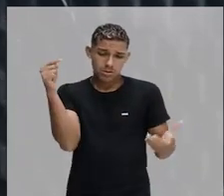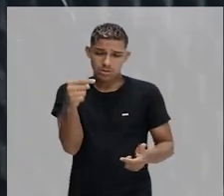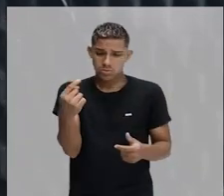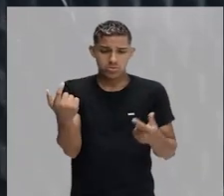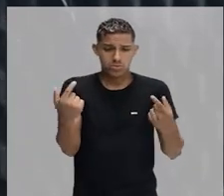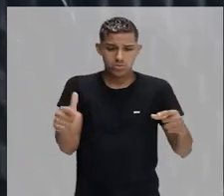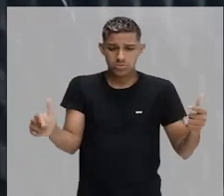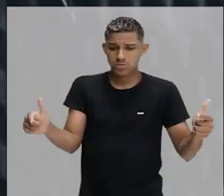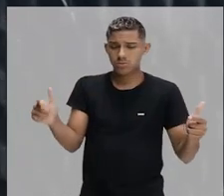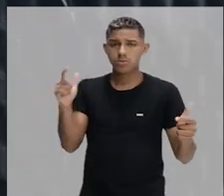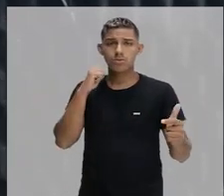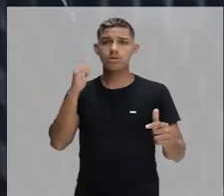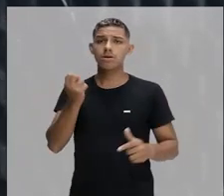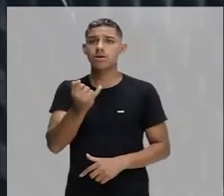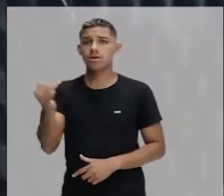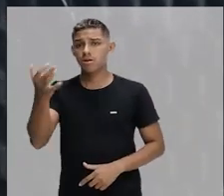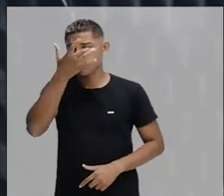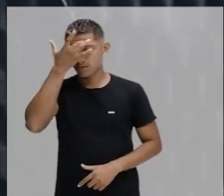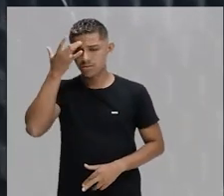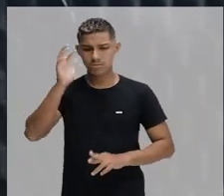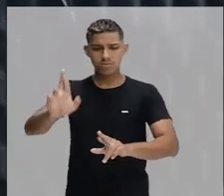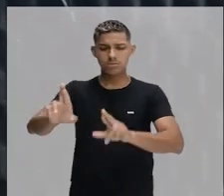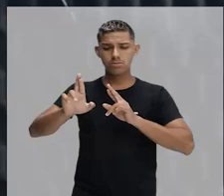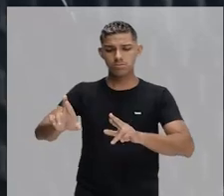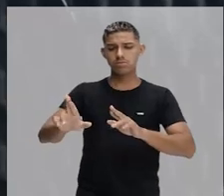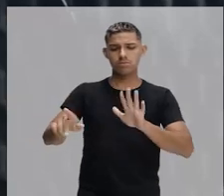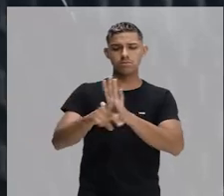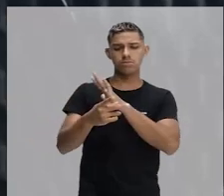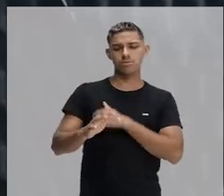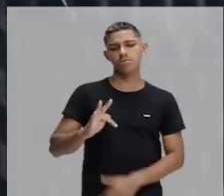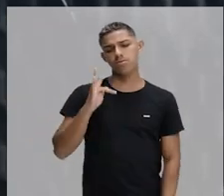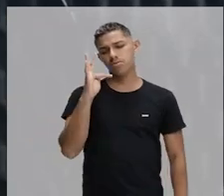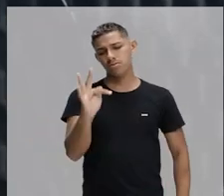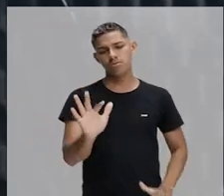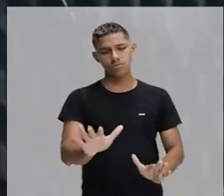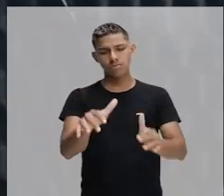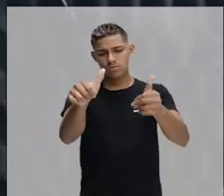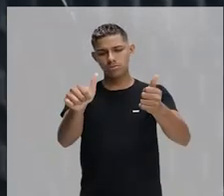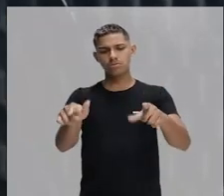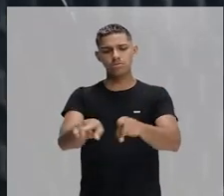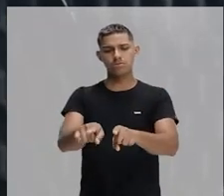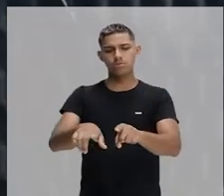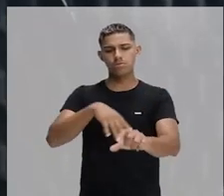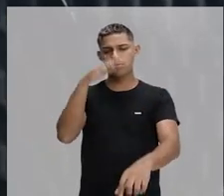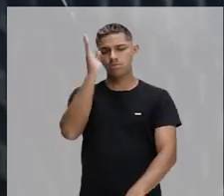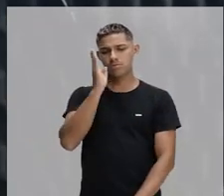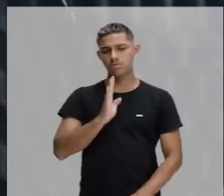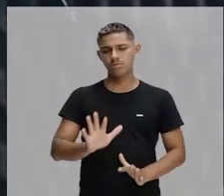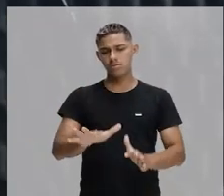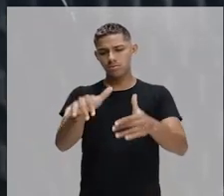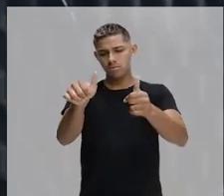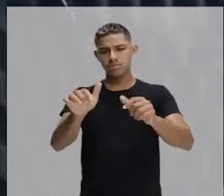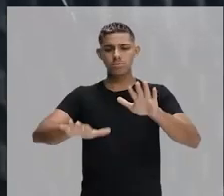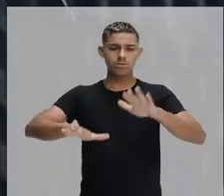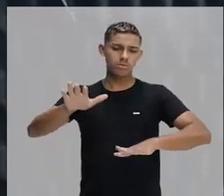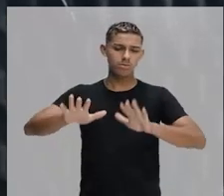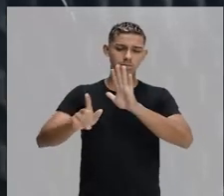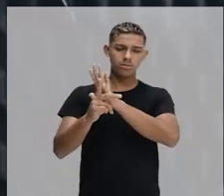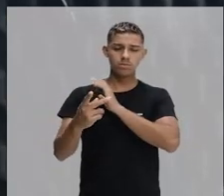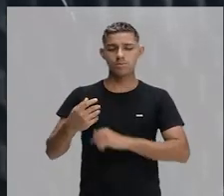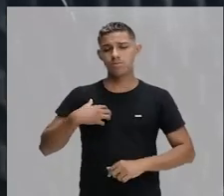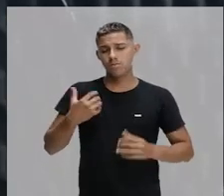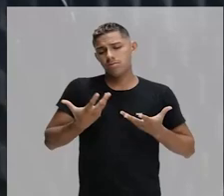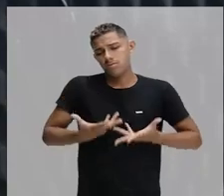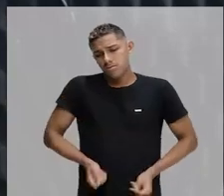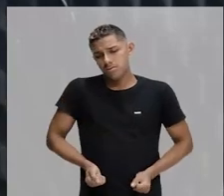Quantos de nós ainda não temos esperança de termos um futuro melhor, de termos um Brasil melhor? Mas, às vezes, chega um momento que a gente se